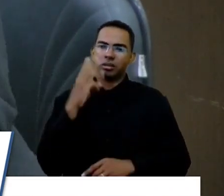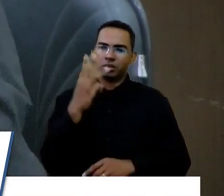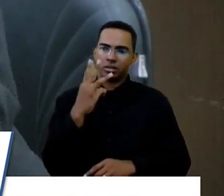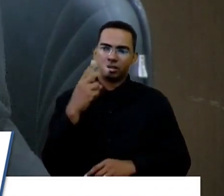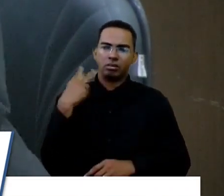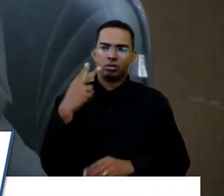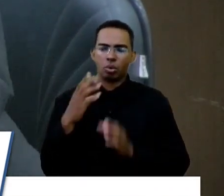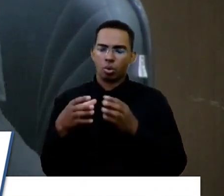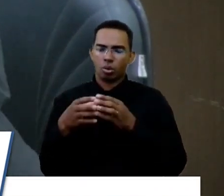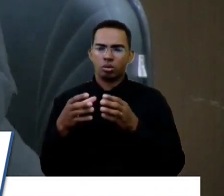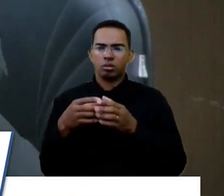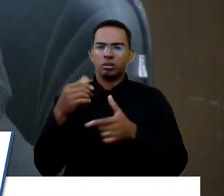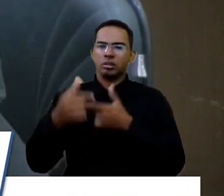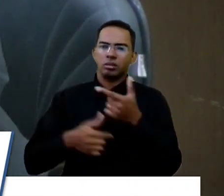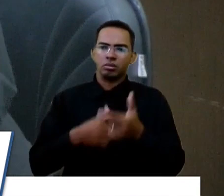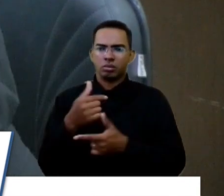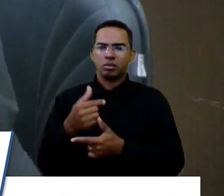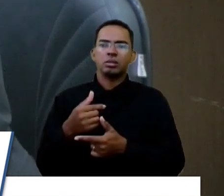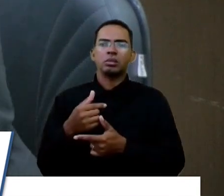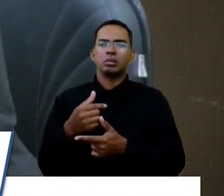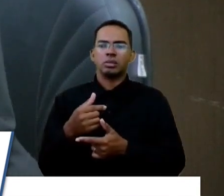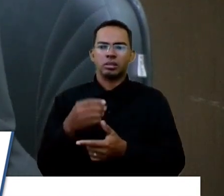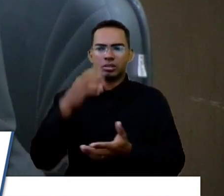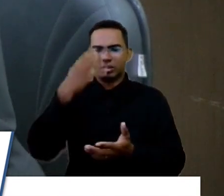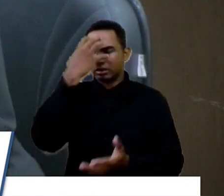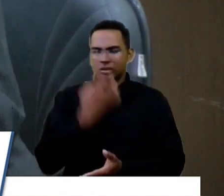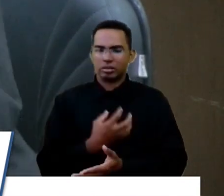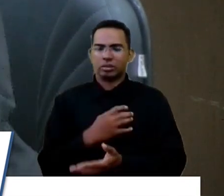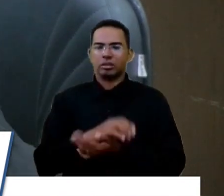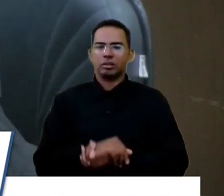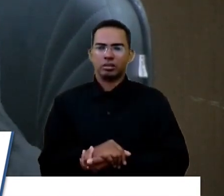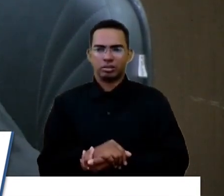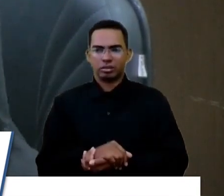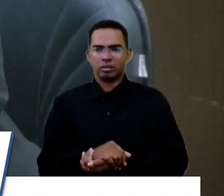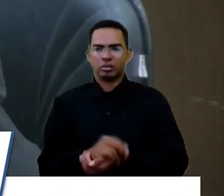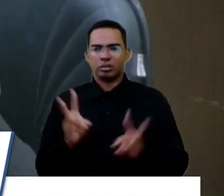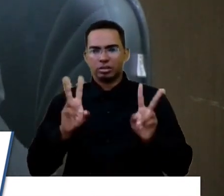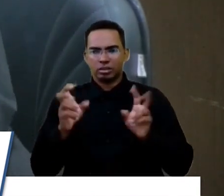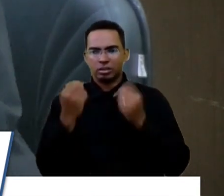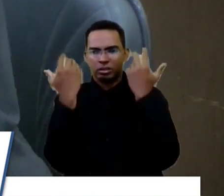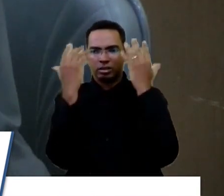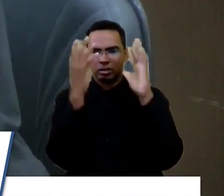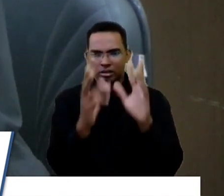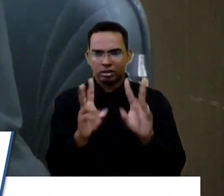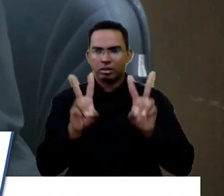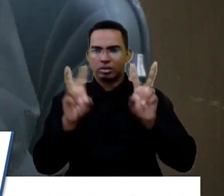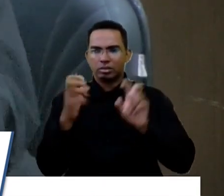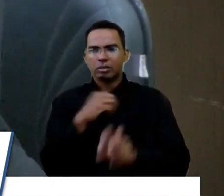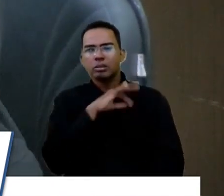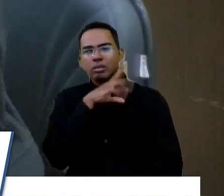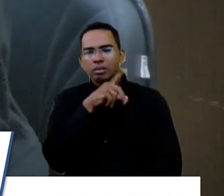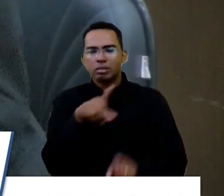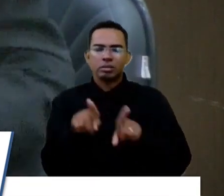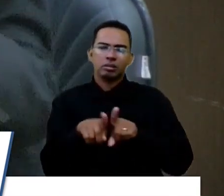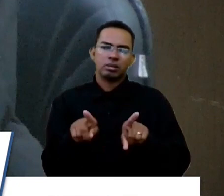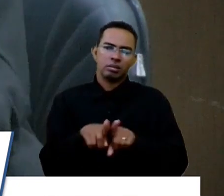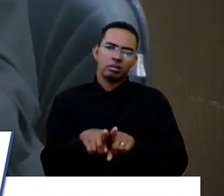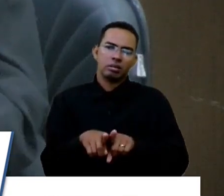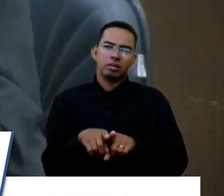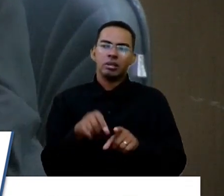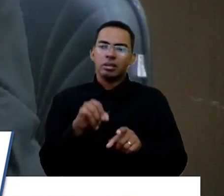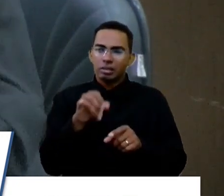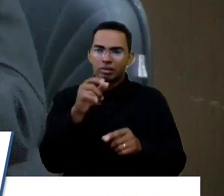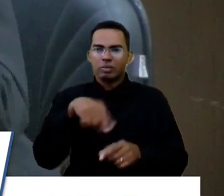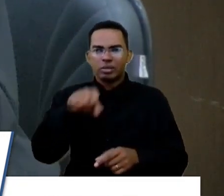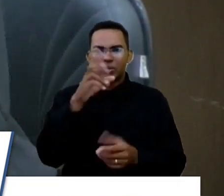comissão que trabalha e trabalha muito, trabalha sério na questão do meio ambiente e na questão dos animais. E ficam se acreditando